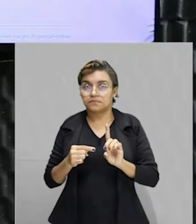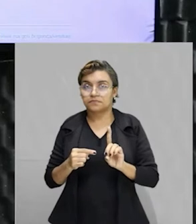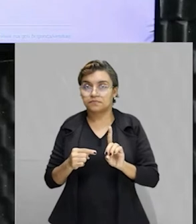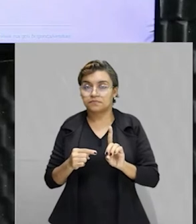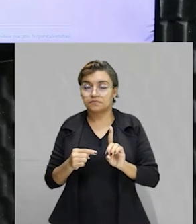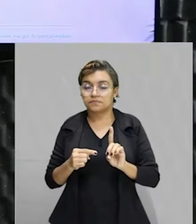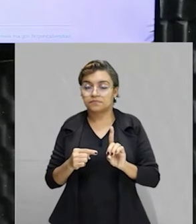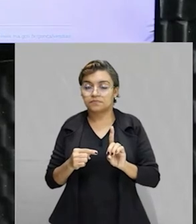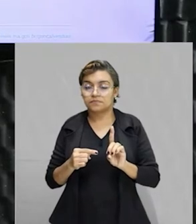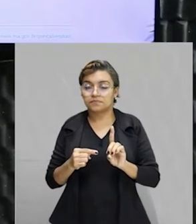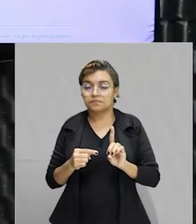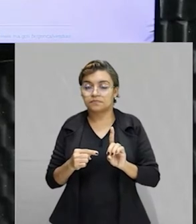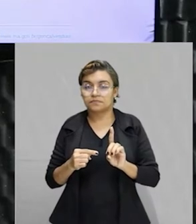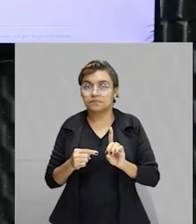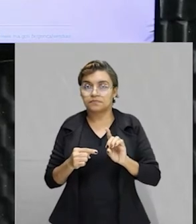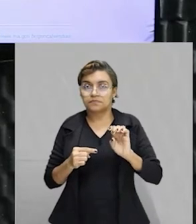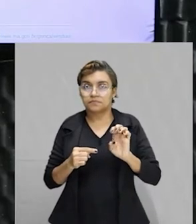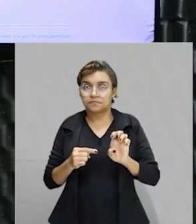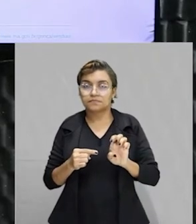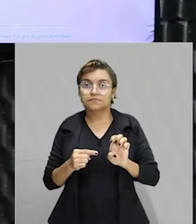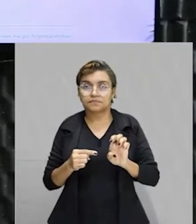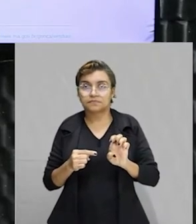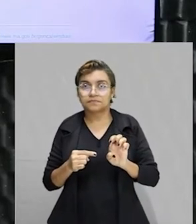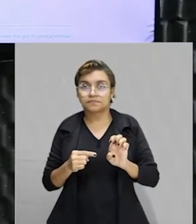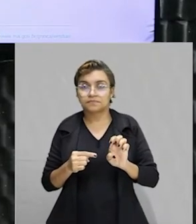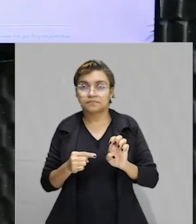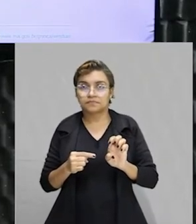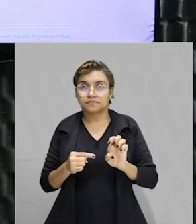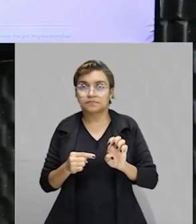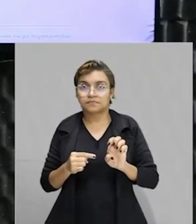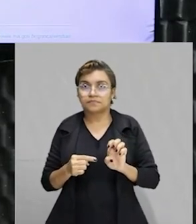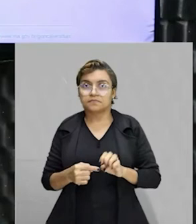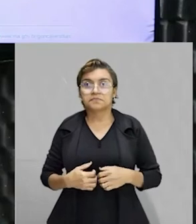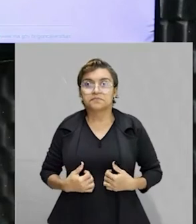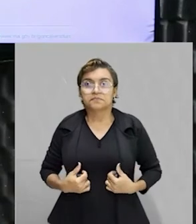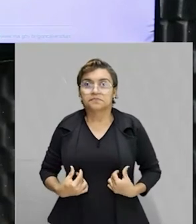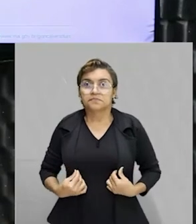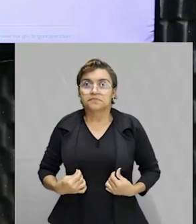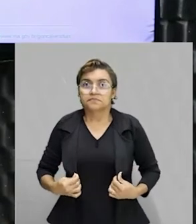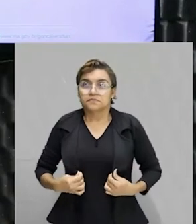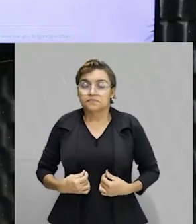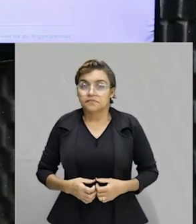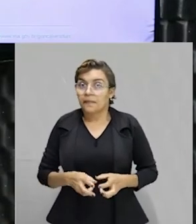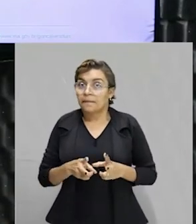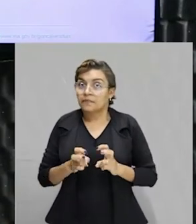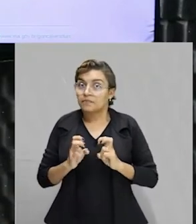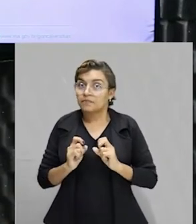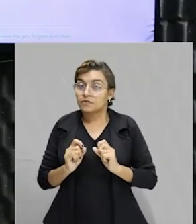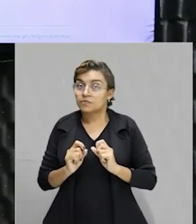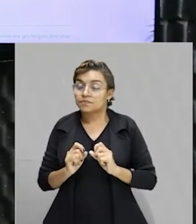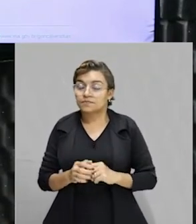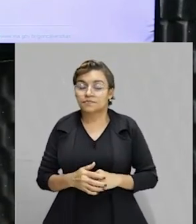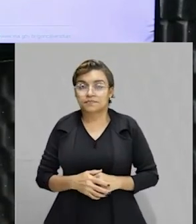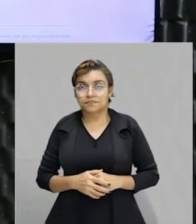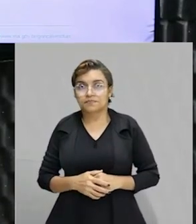na letra D, 370 e por fim, na letra E, 380. Gente, perceba aqui, tá?